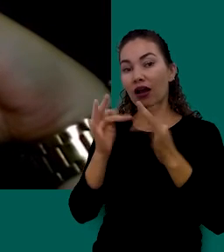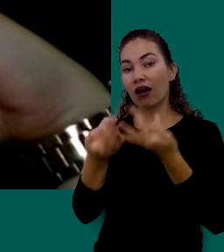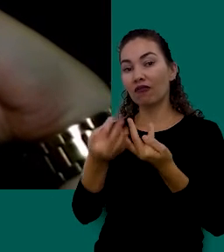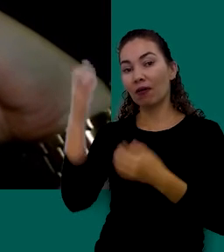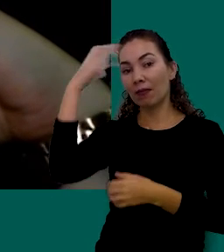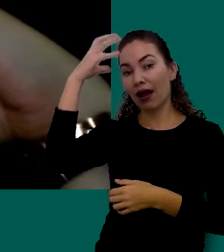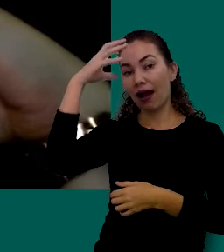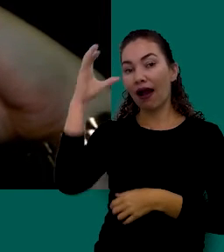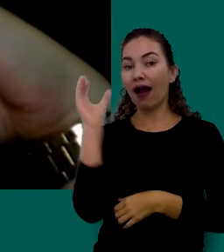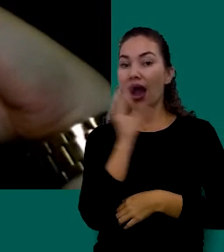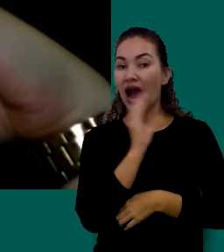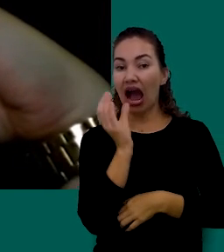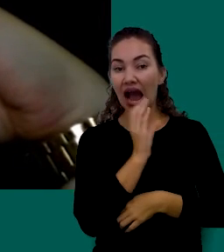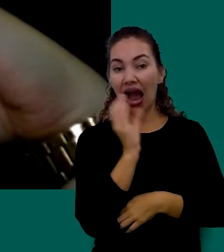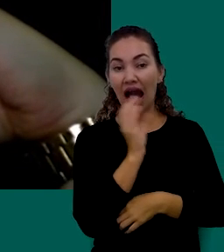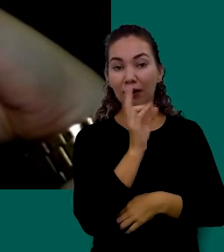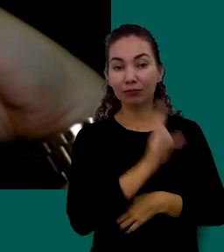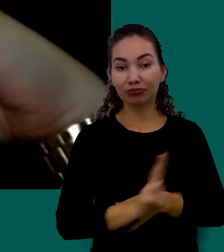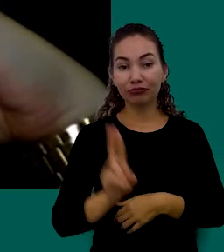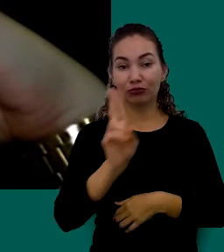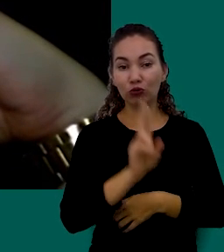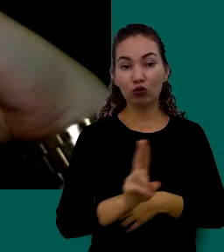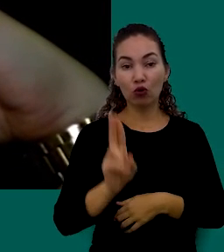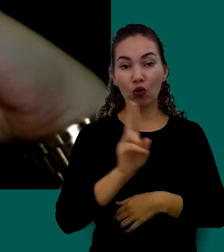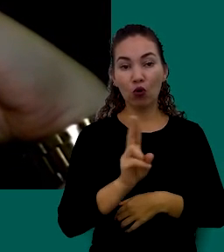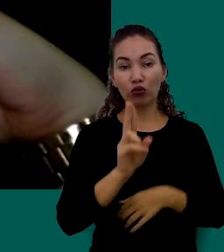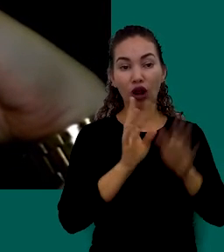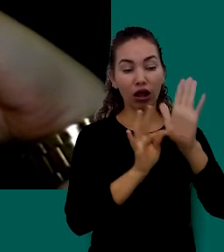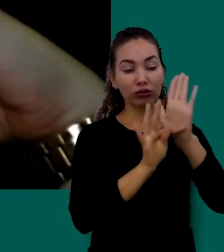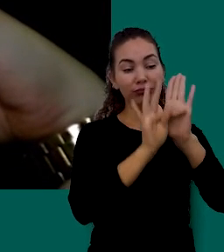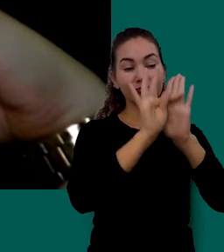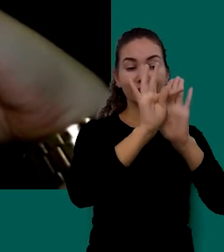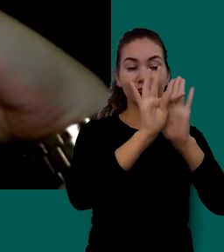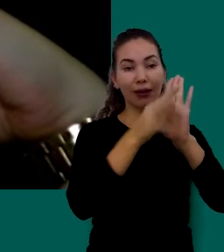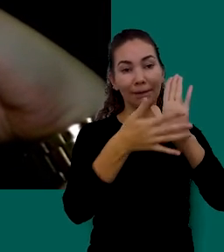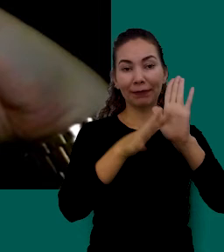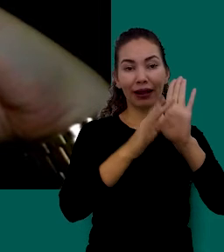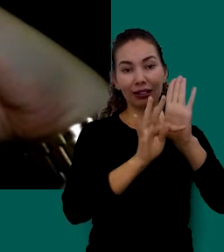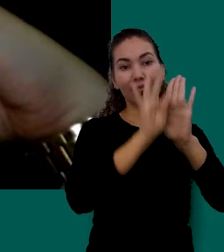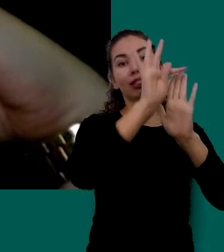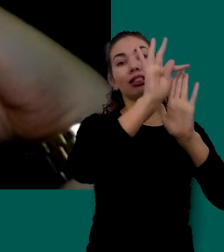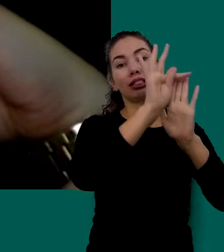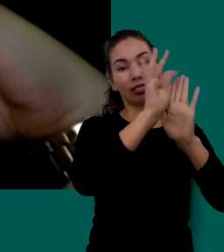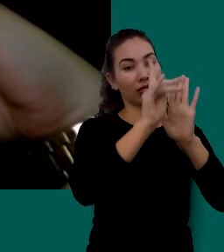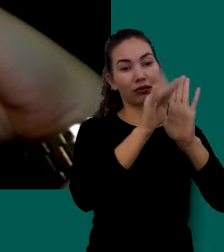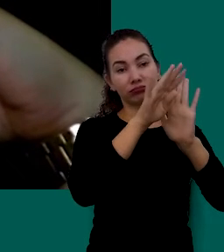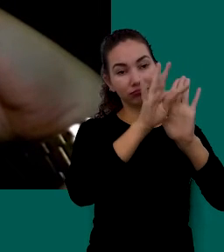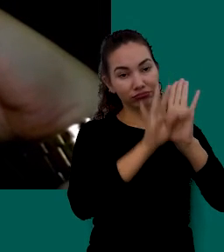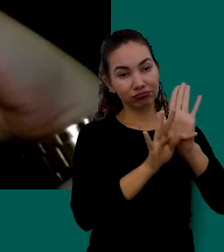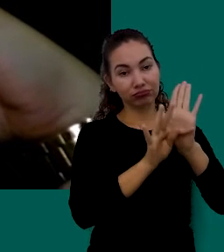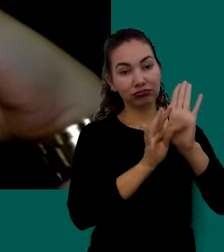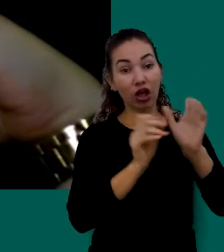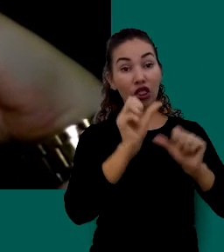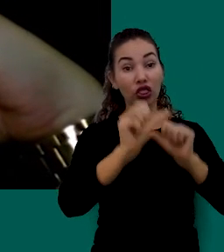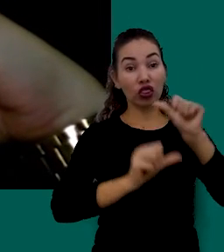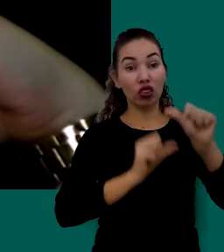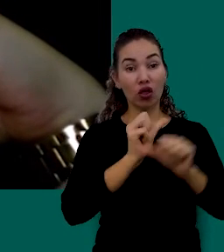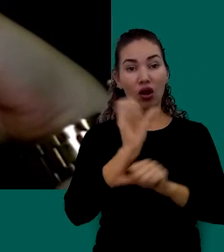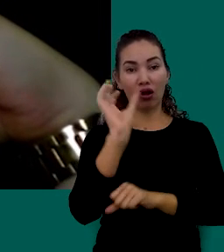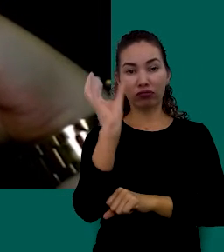Mais Rápidos Utilizando Temperaturas Também Mais Amenas Troque As Lâmpadas